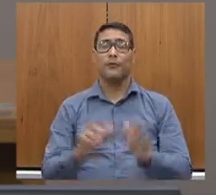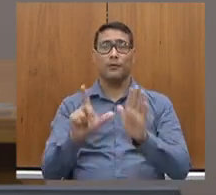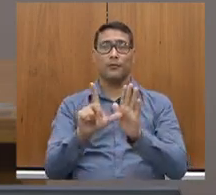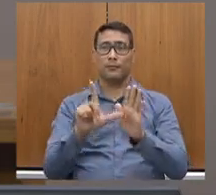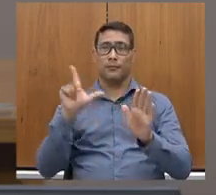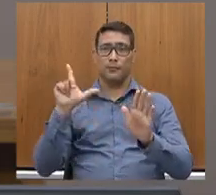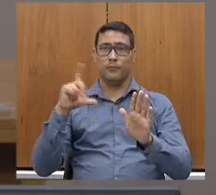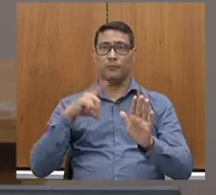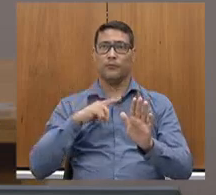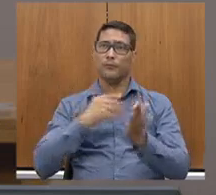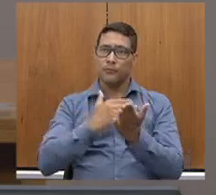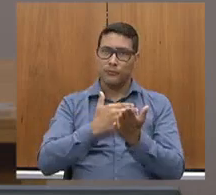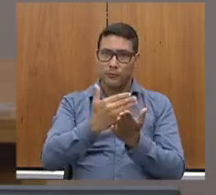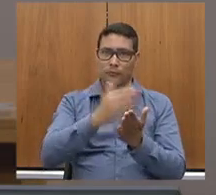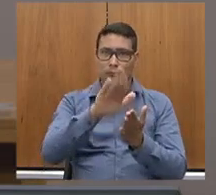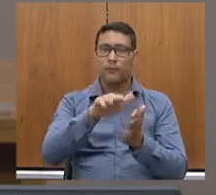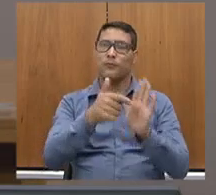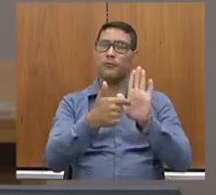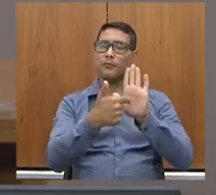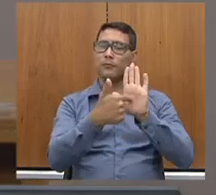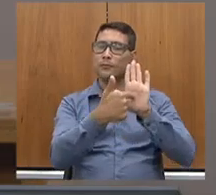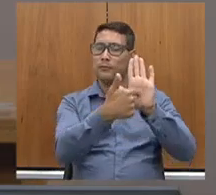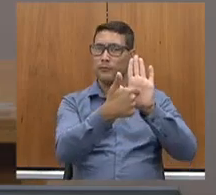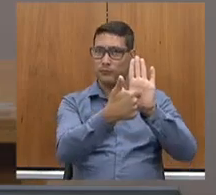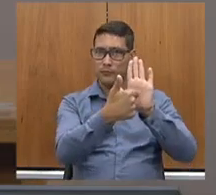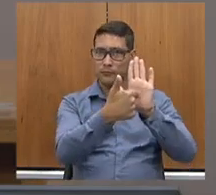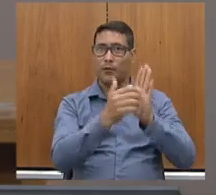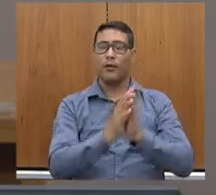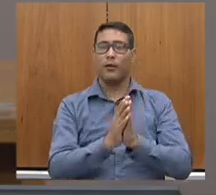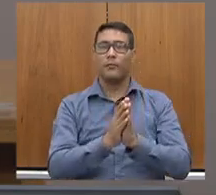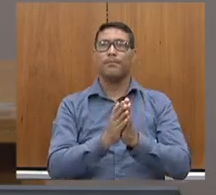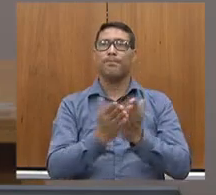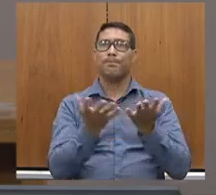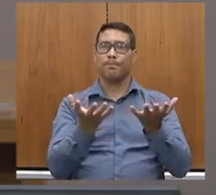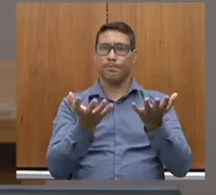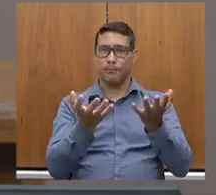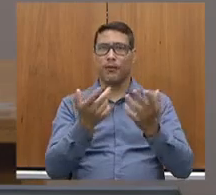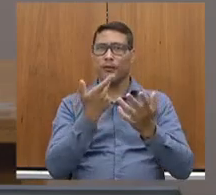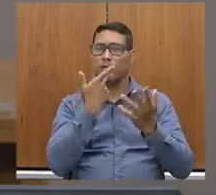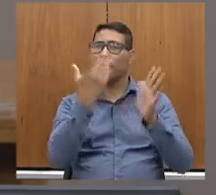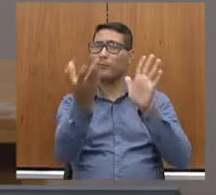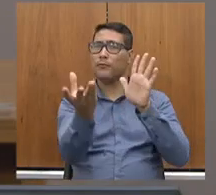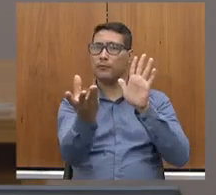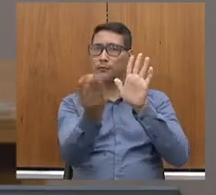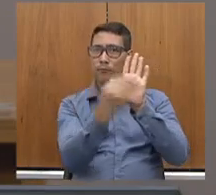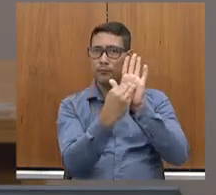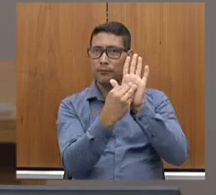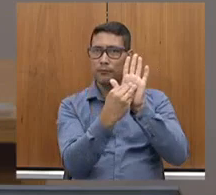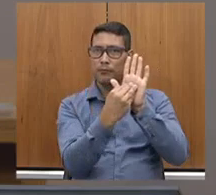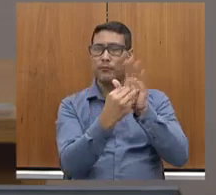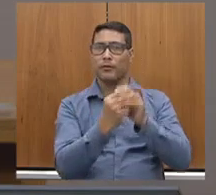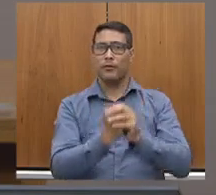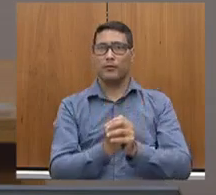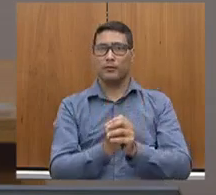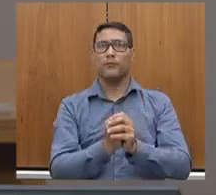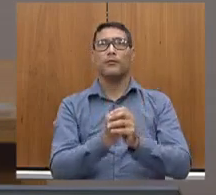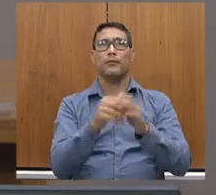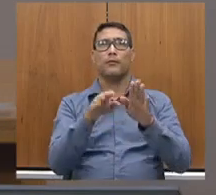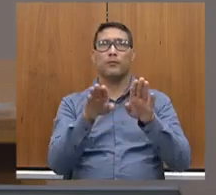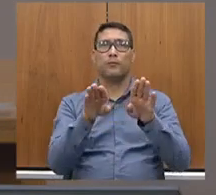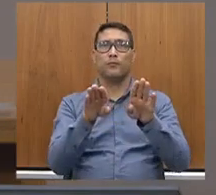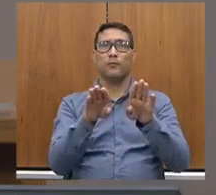iniciar a exposição, eu queria fazer um registro aqui, e também